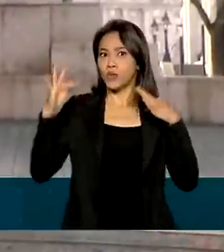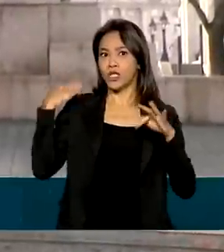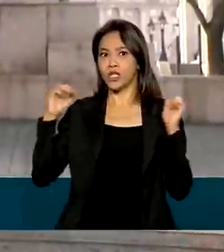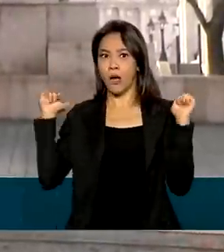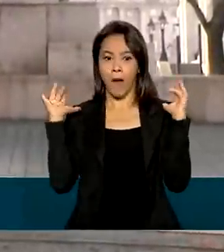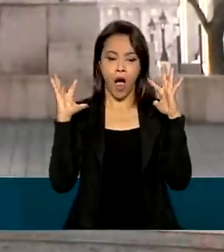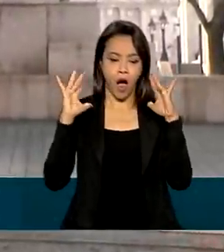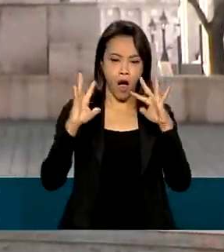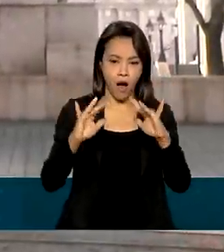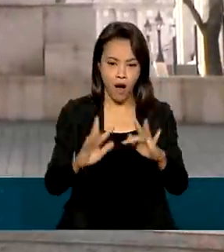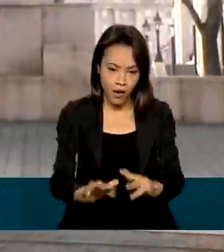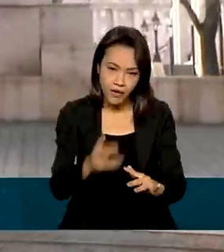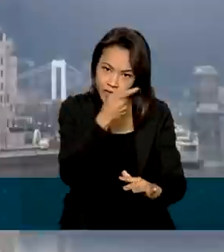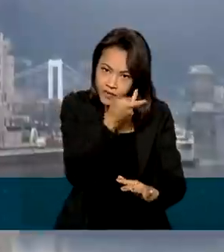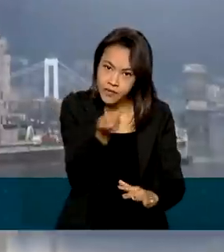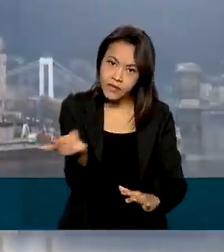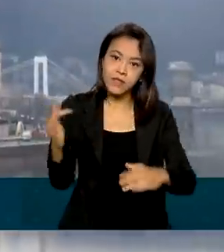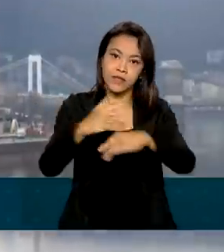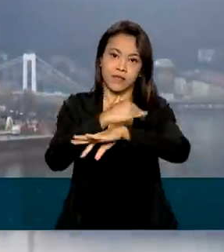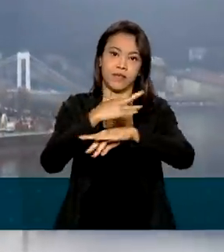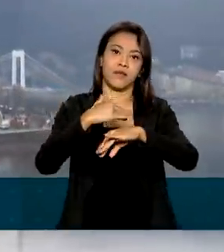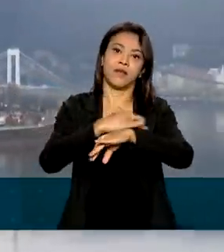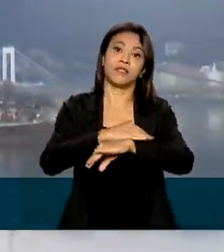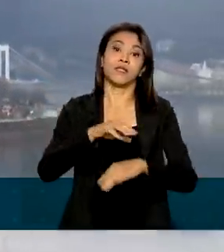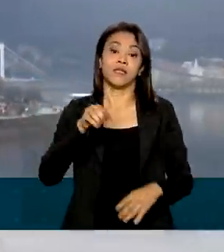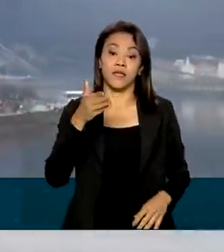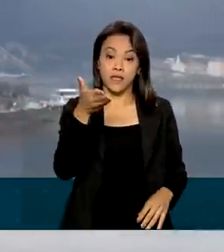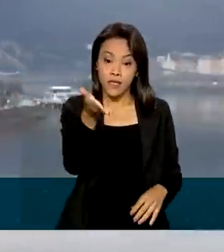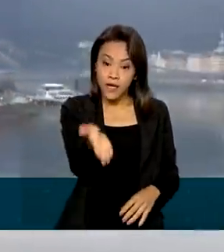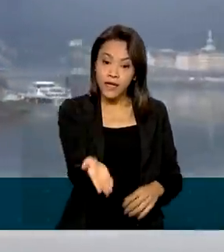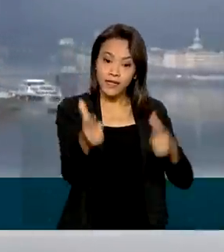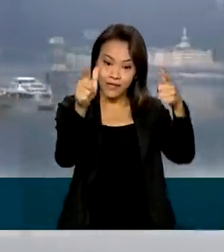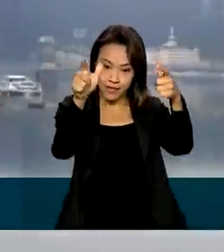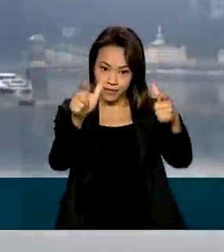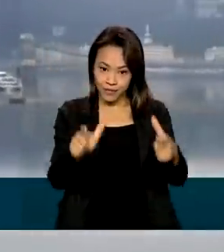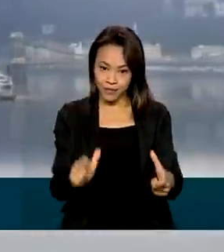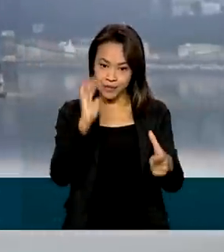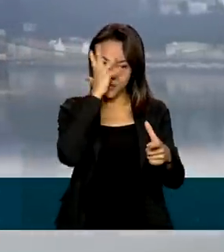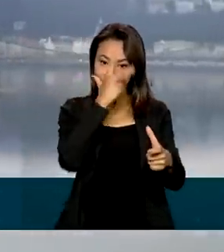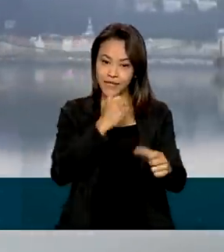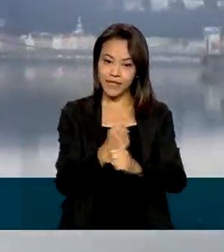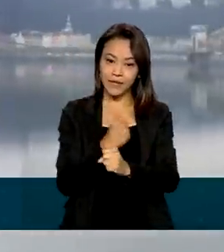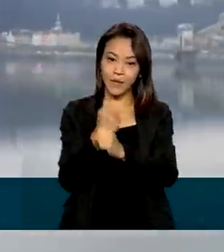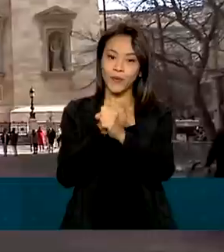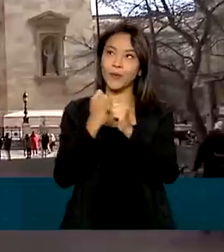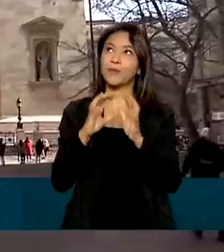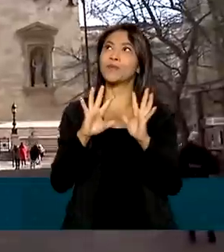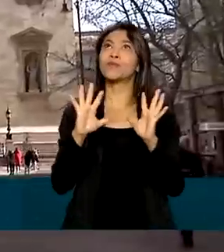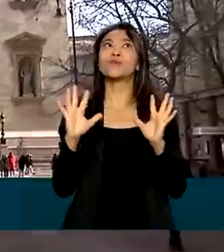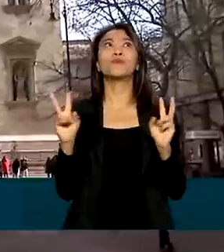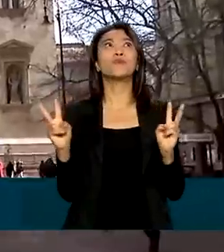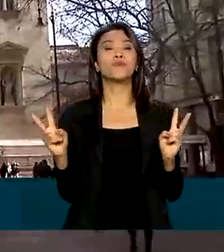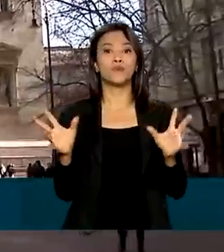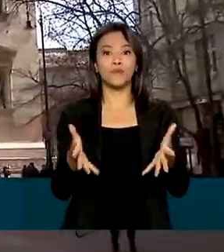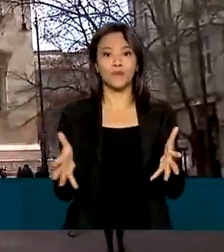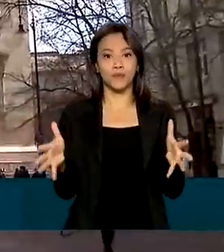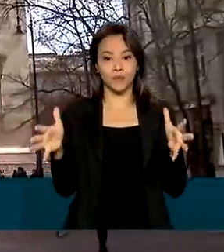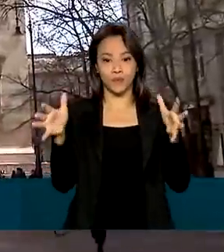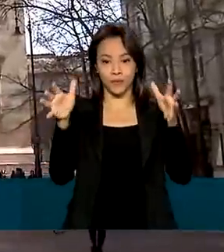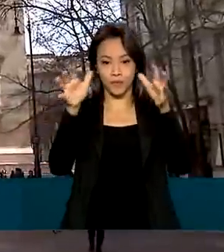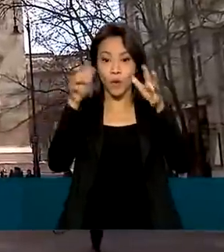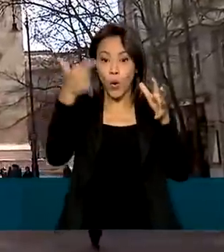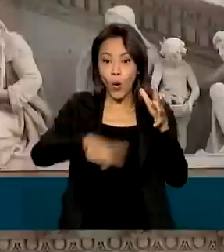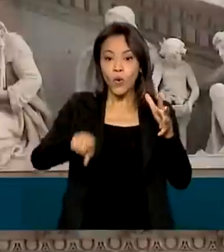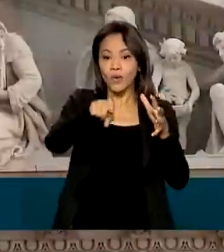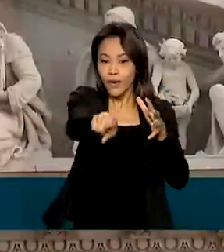a cidade. E, sem sombra de dúvidas, uma das obras mais bonitas do mundo. Outro monumento muito